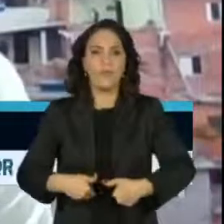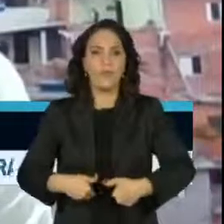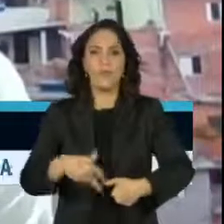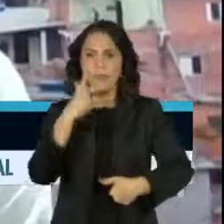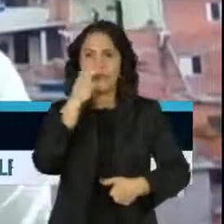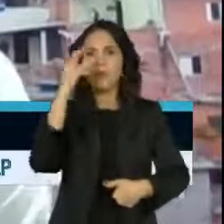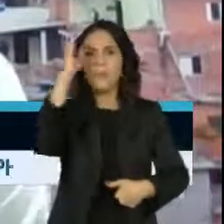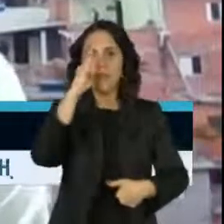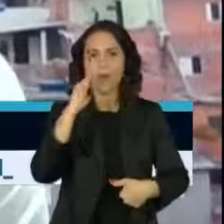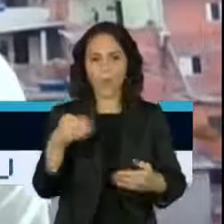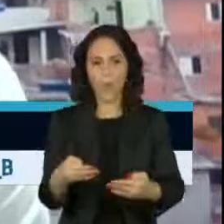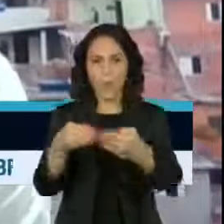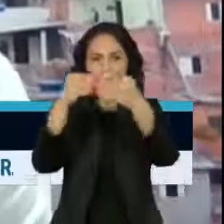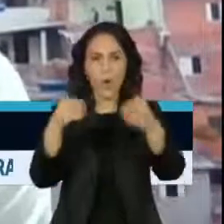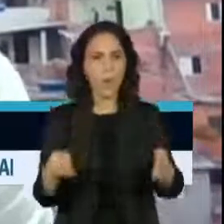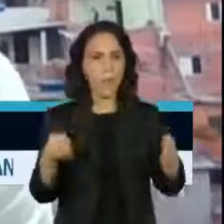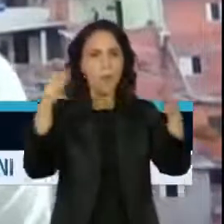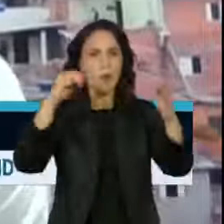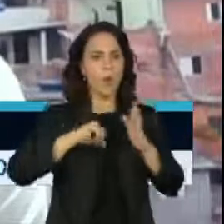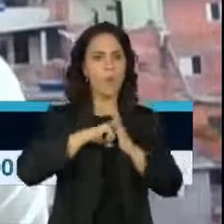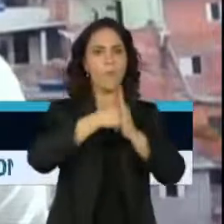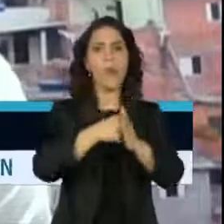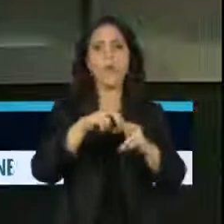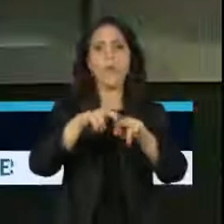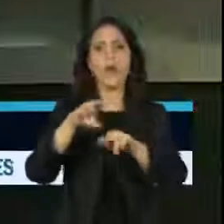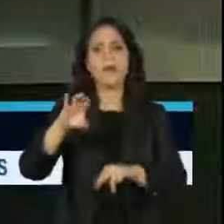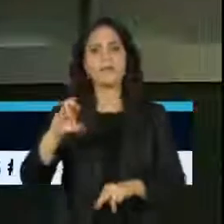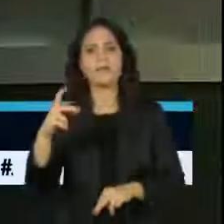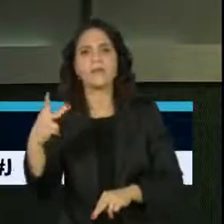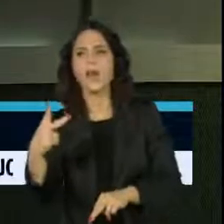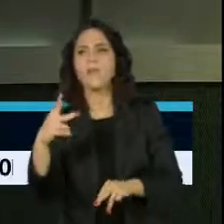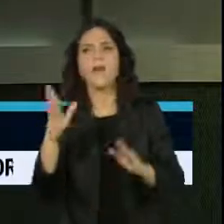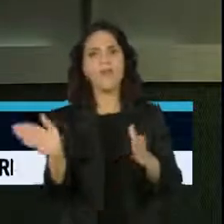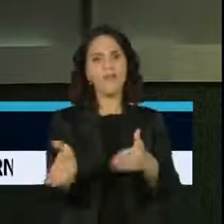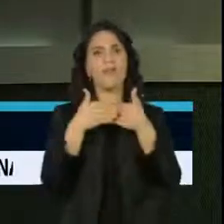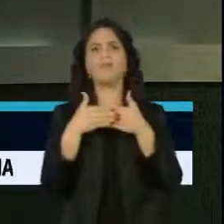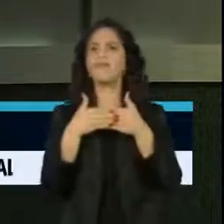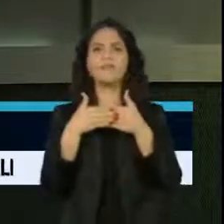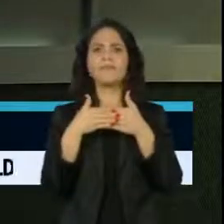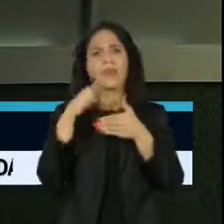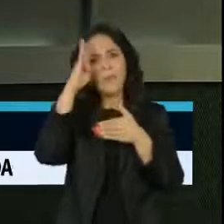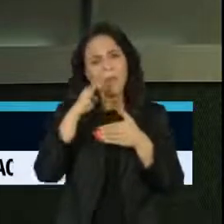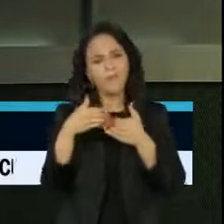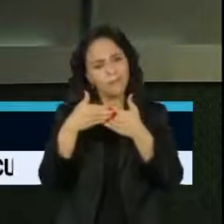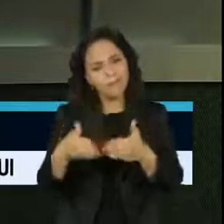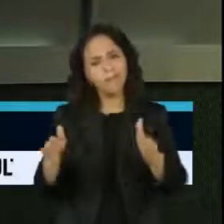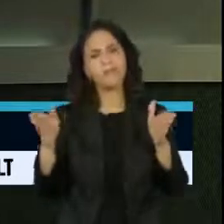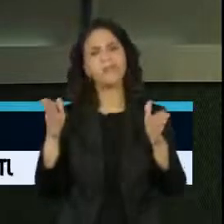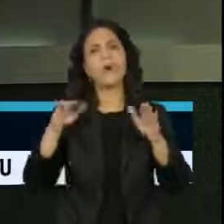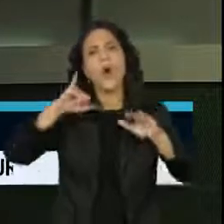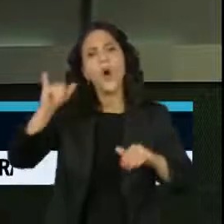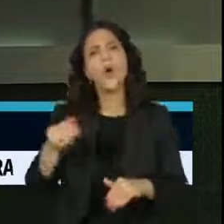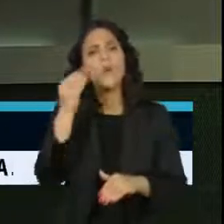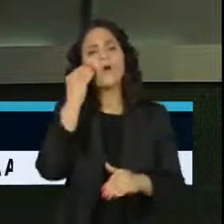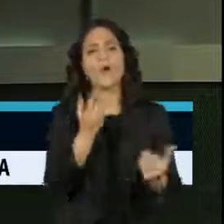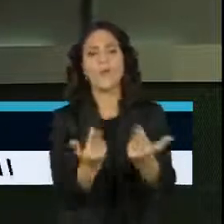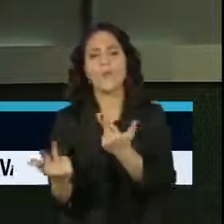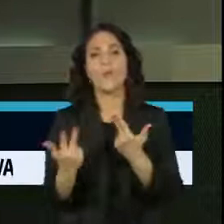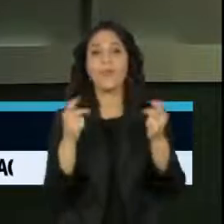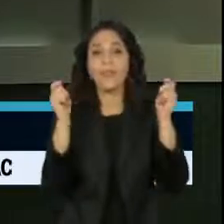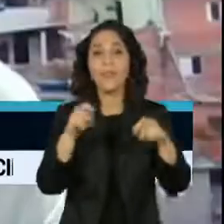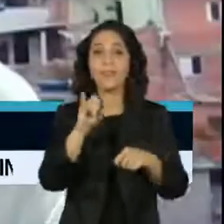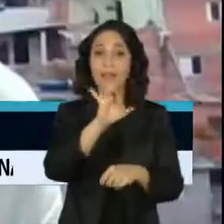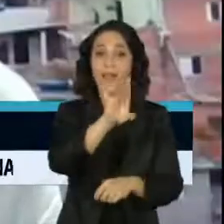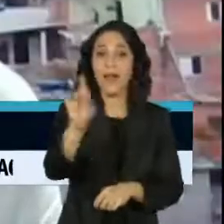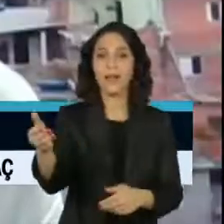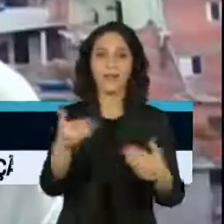por muros, que não esteja bloqueado pelo CEP, mas seja um país livre e que a gente possa ter oportunidades iguais. É possível fazer isso se cada um fizer a